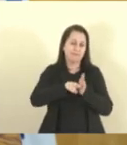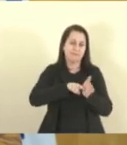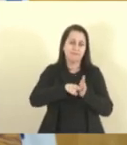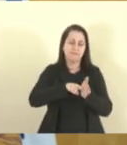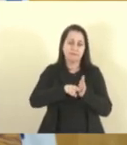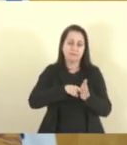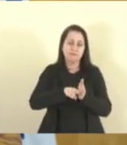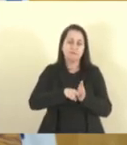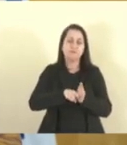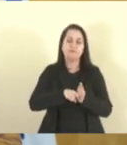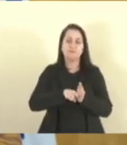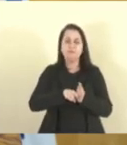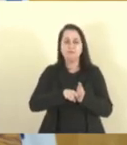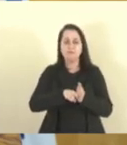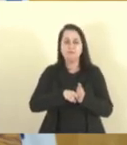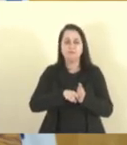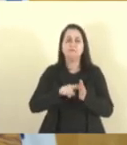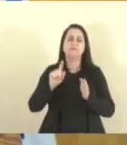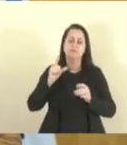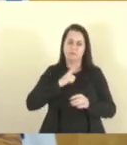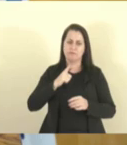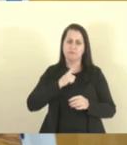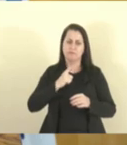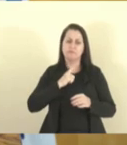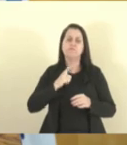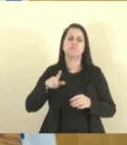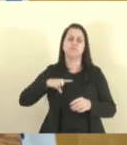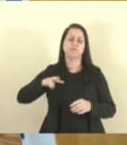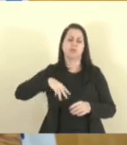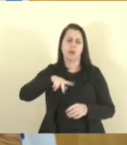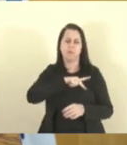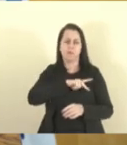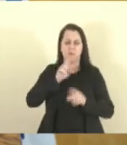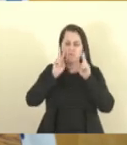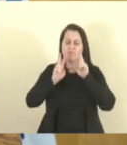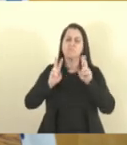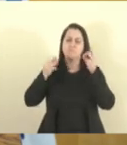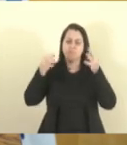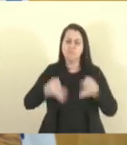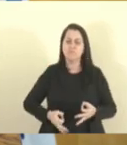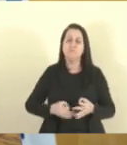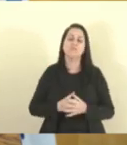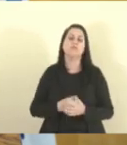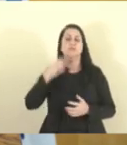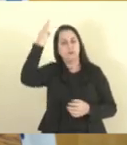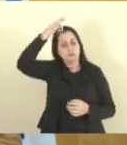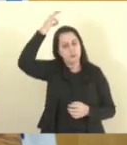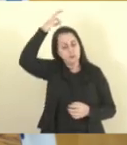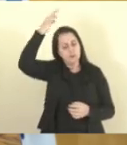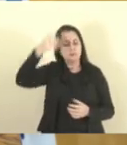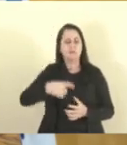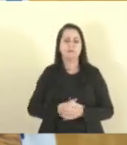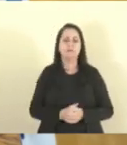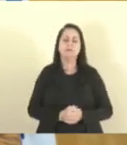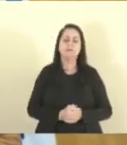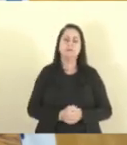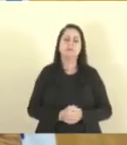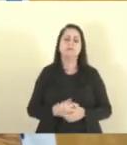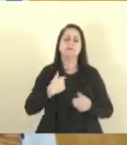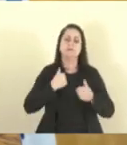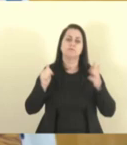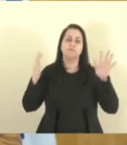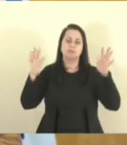se dá por base reconhecida pelo Ministério Público do Estado do Espírito Santo. Eu quero